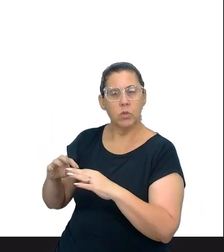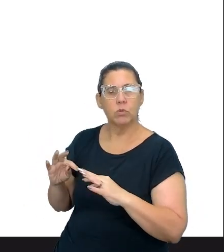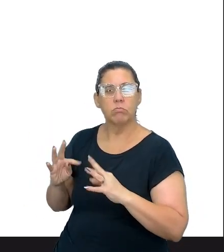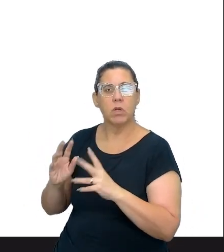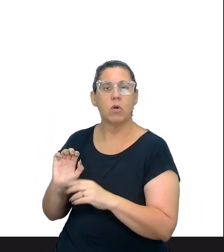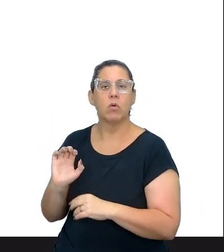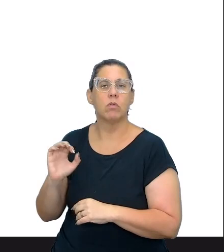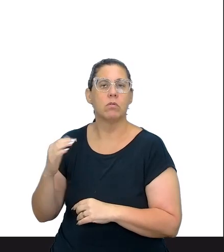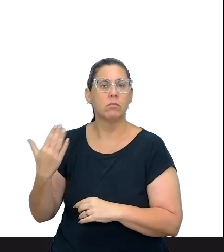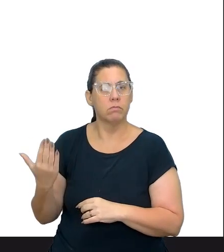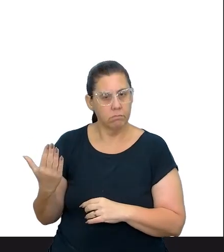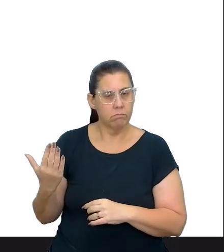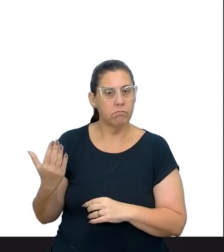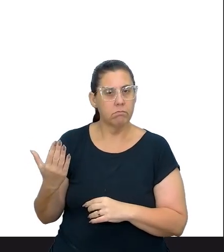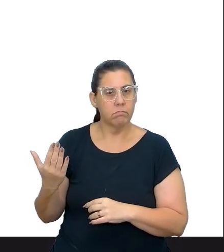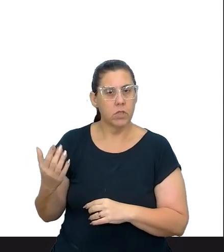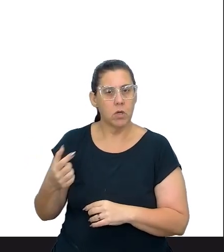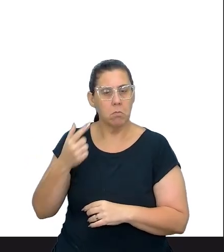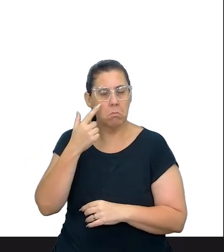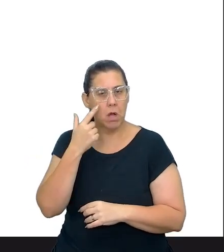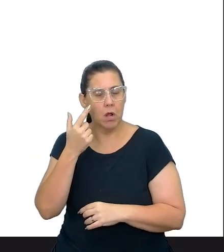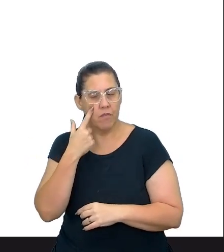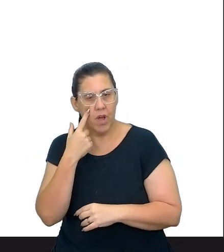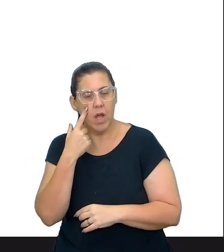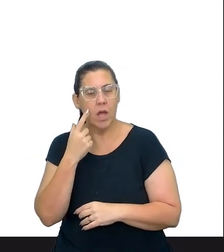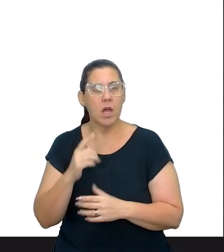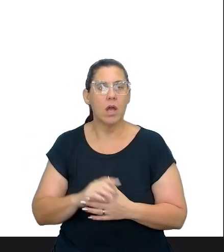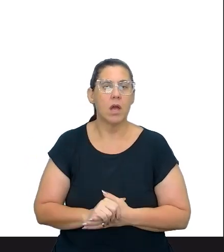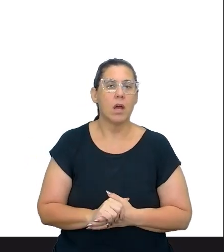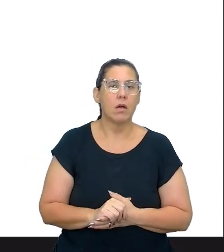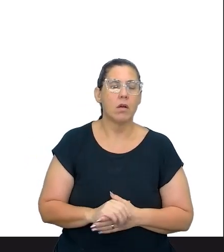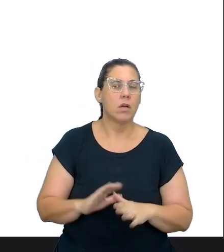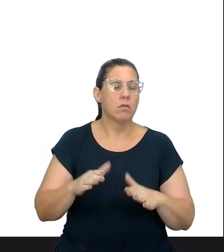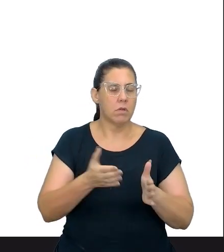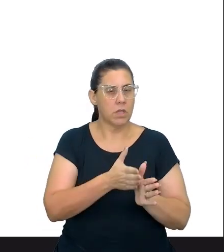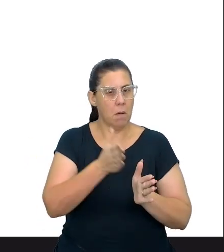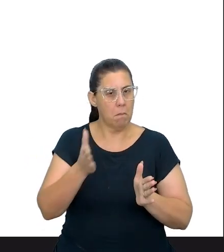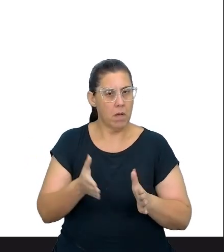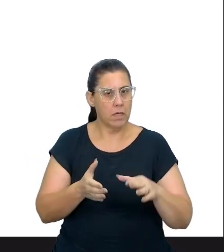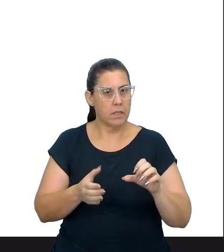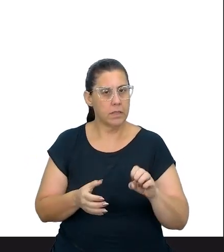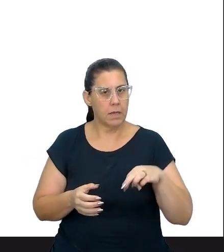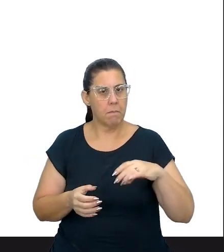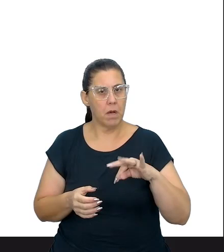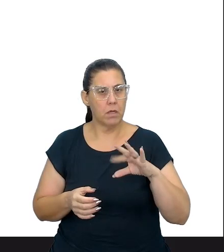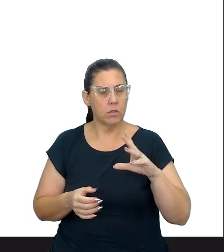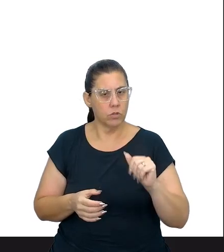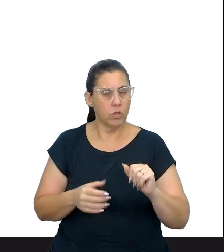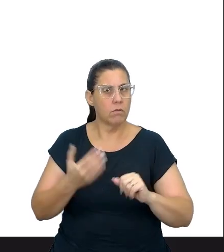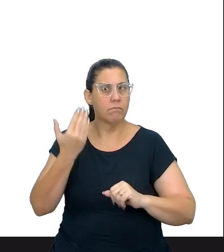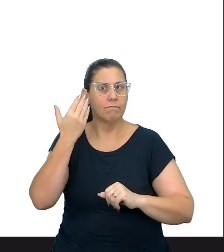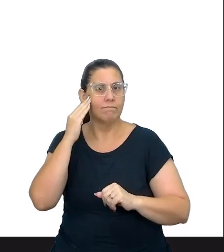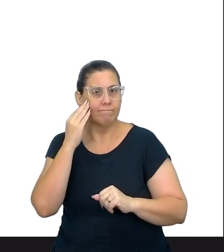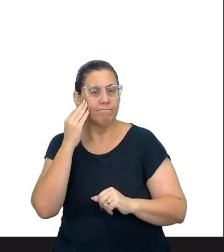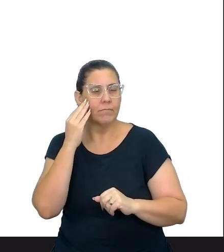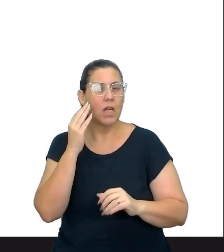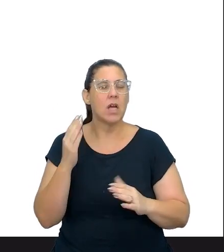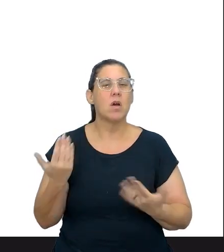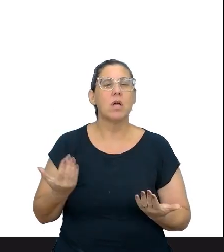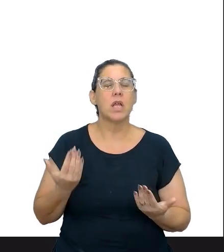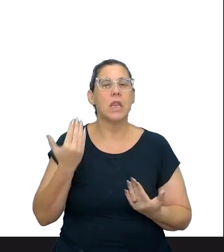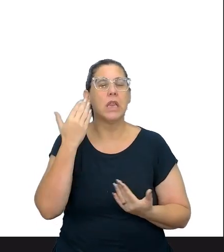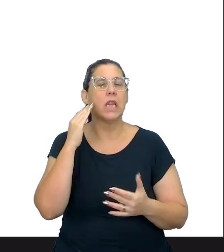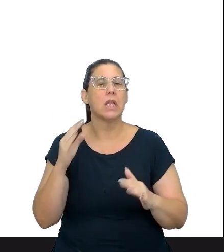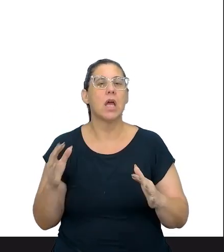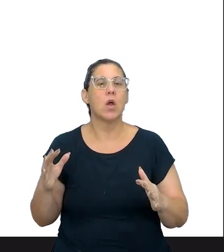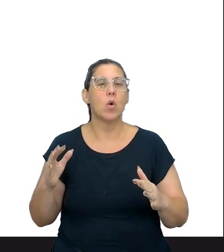semânticos para eles verem que são essa parte da semântica que dá sentido ao texto, principalmente o